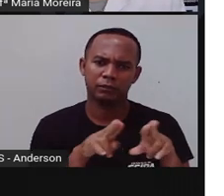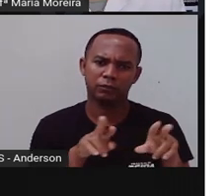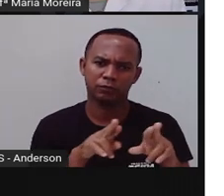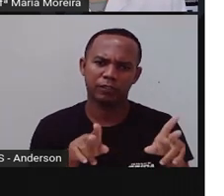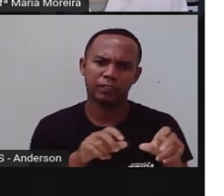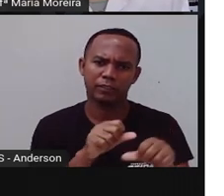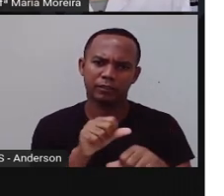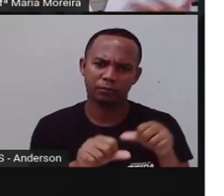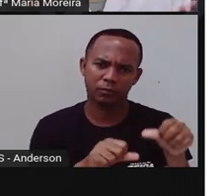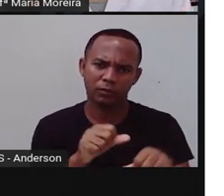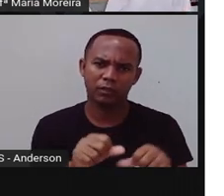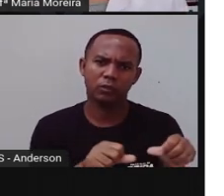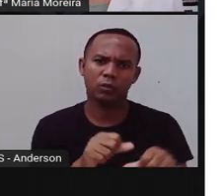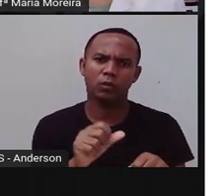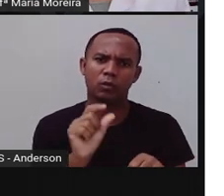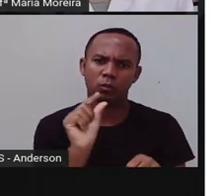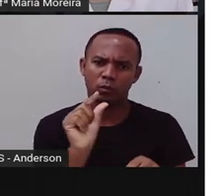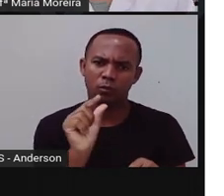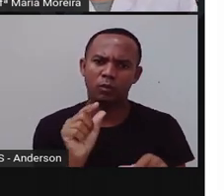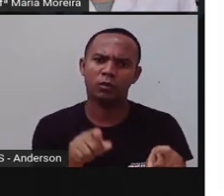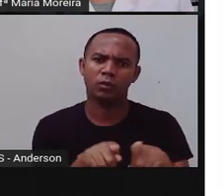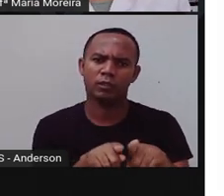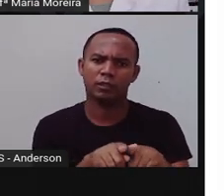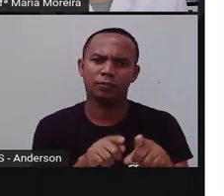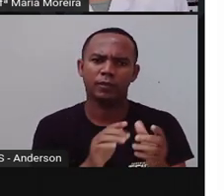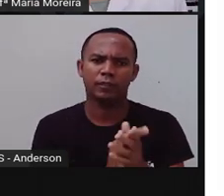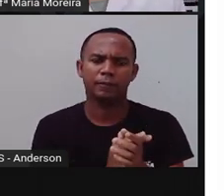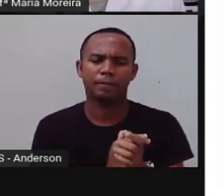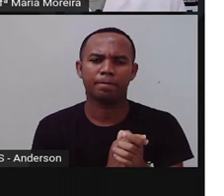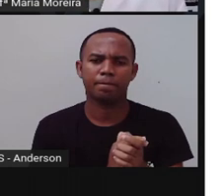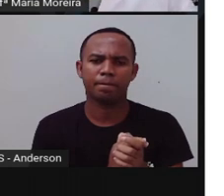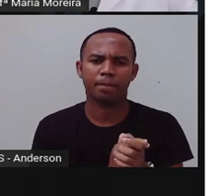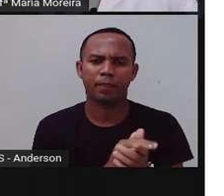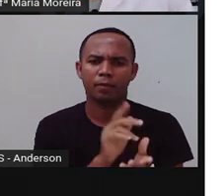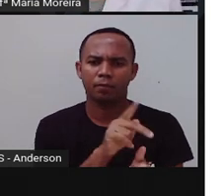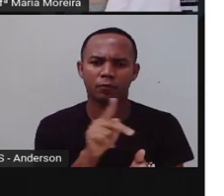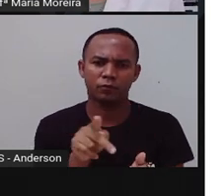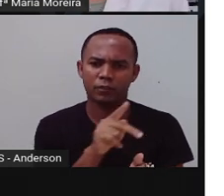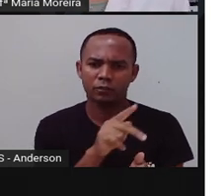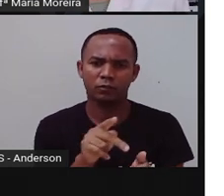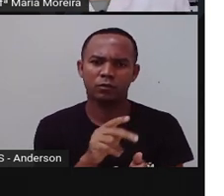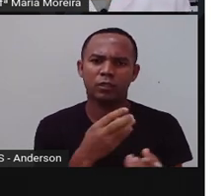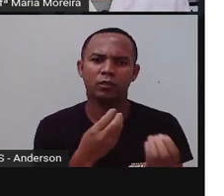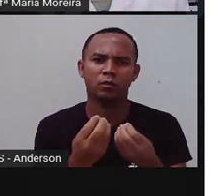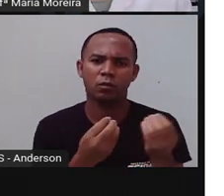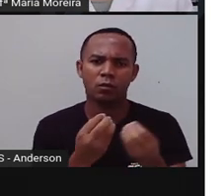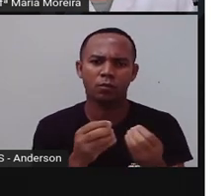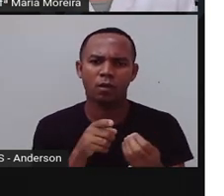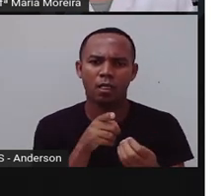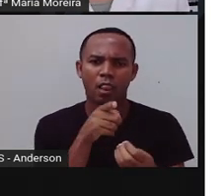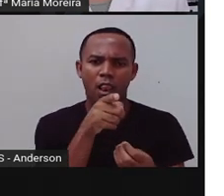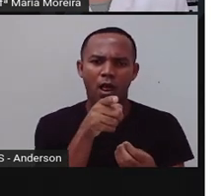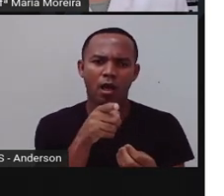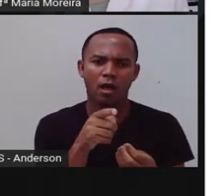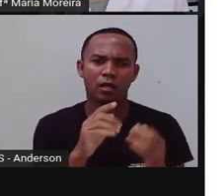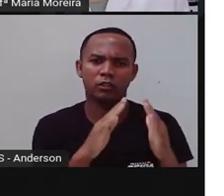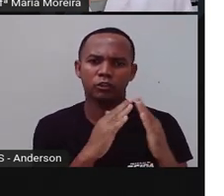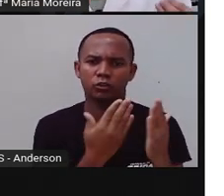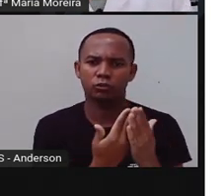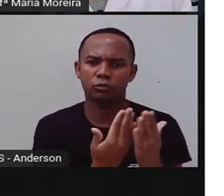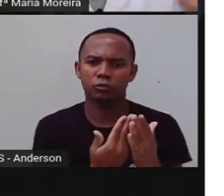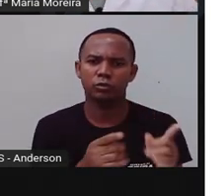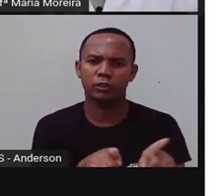enquanto, estamos nesse momento virtual, onde a Protaquim, o estúdio, né? A Anderson está ali no estúdio dele. Então, cada um que,